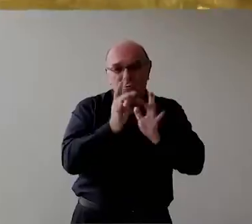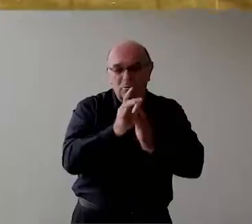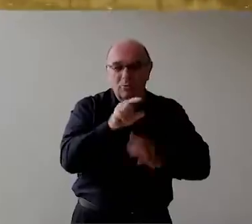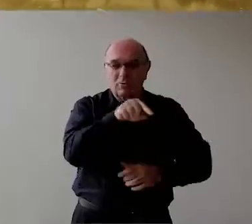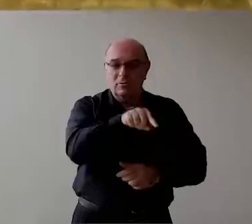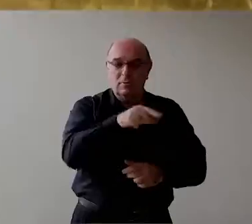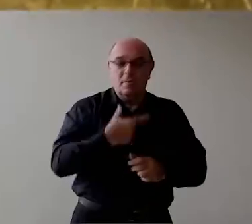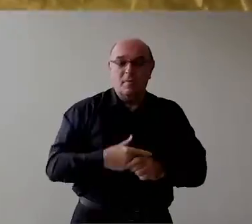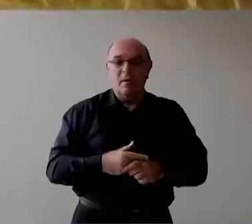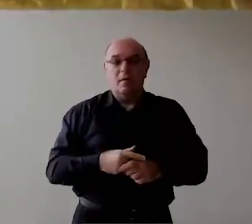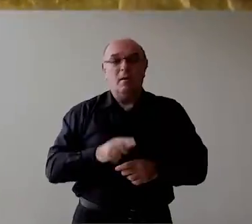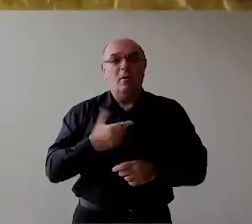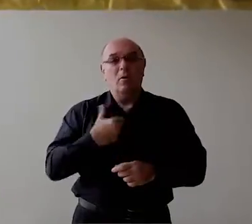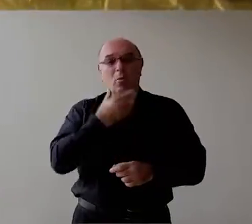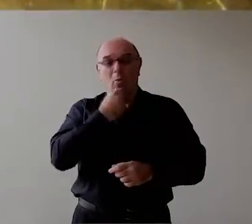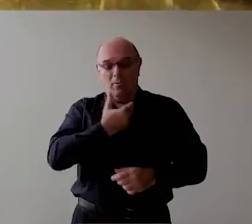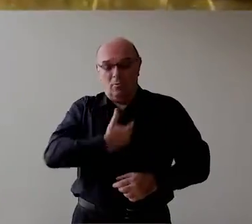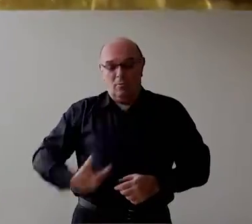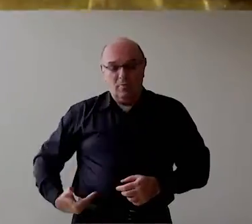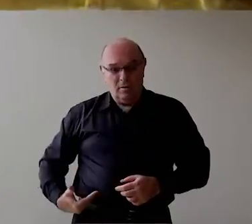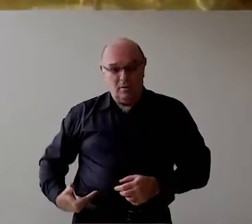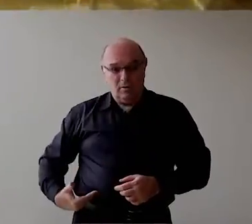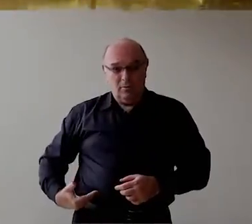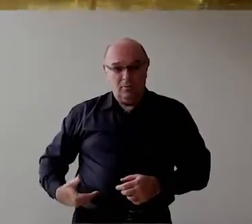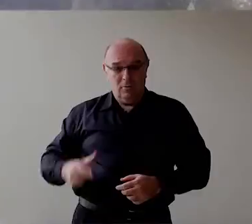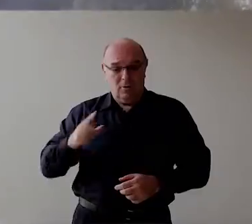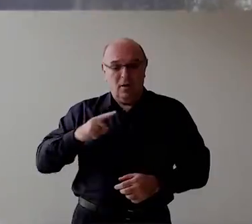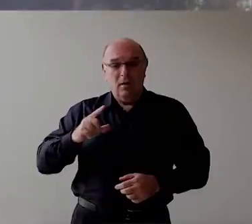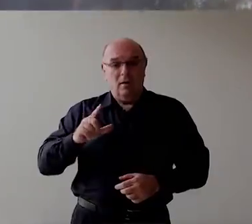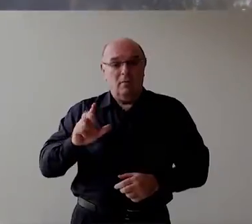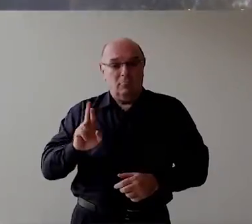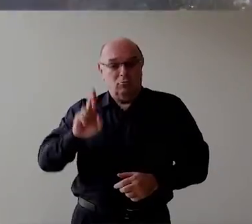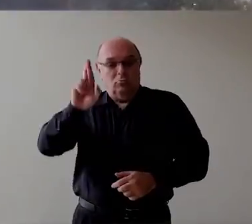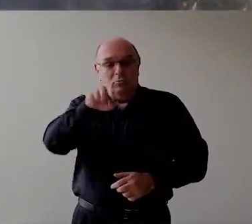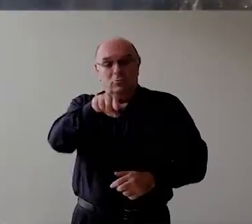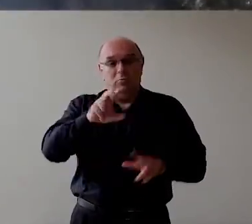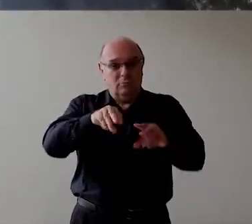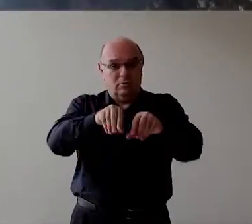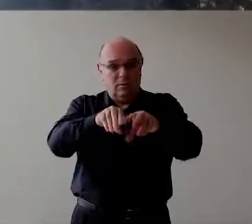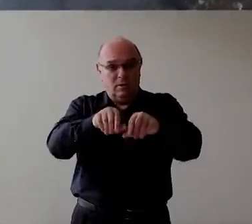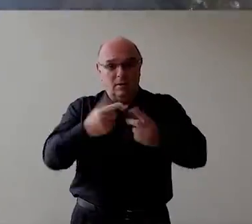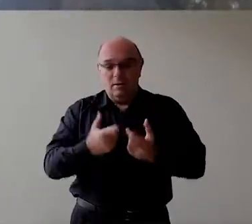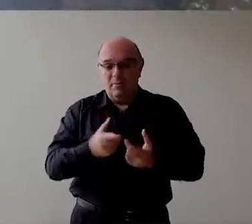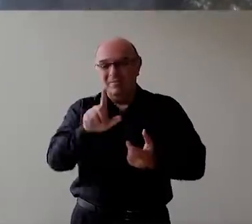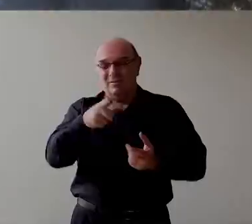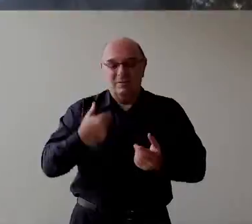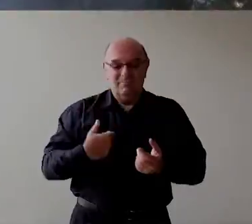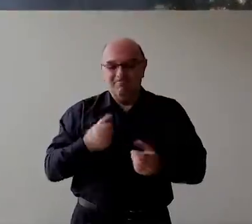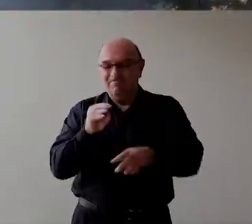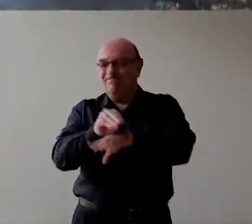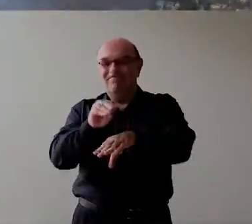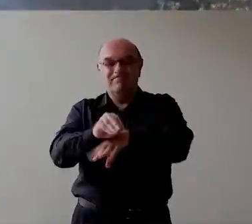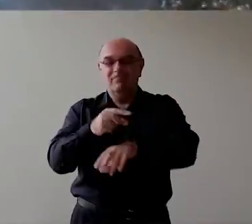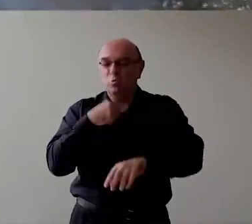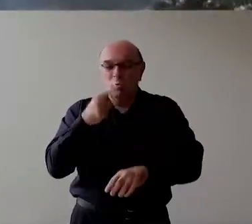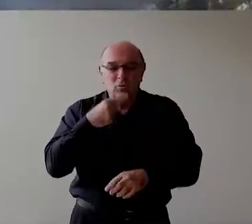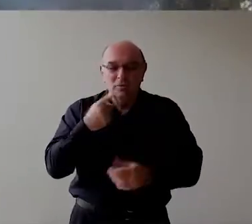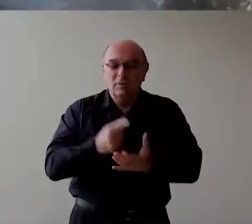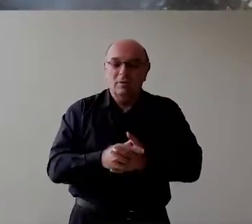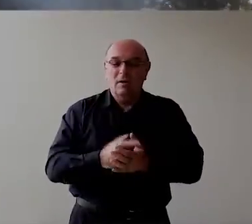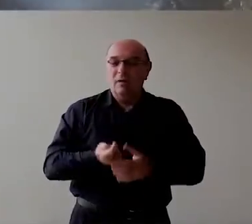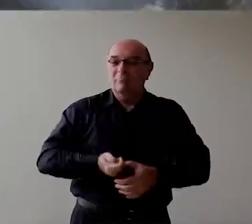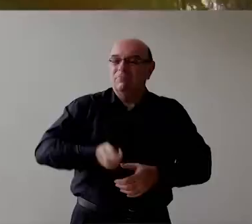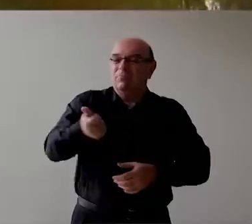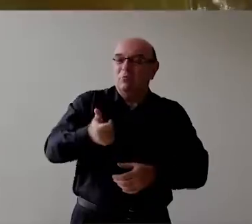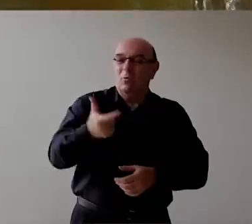Governador geral Francisco Que doou Por não ter capacidade Não poder Estar Sustentando Mantendo essa